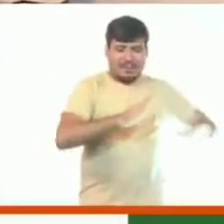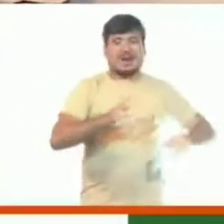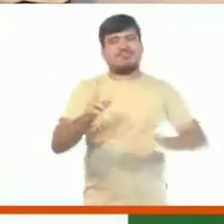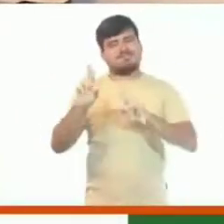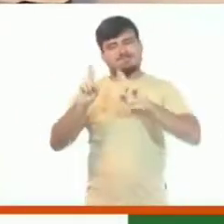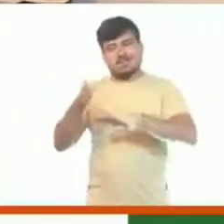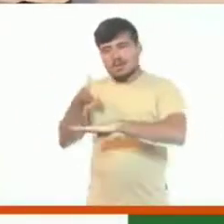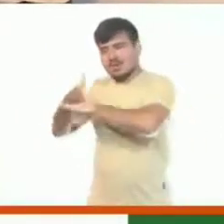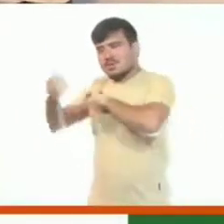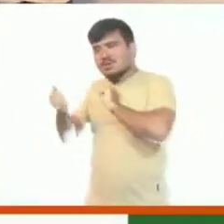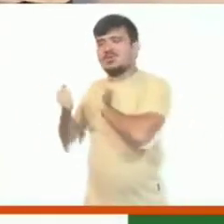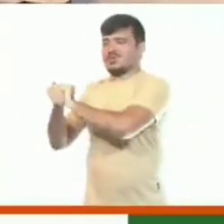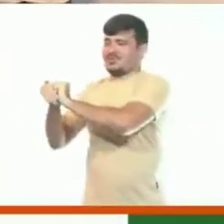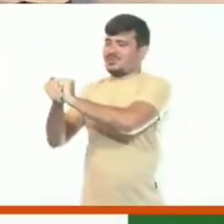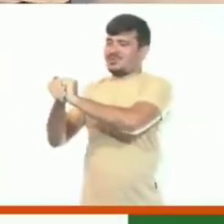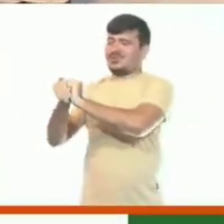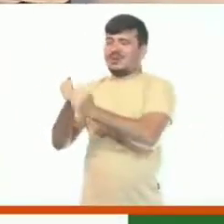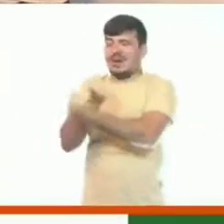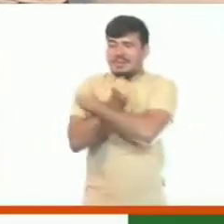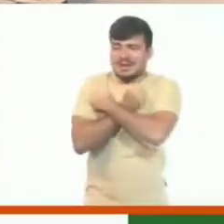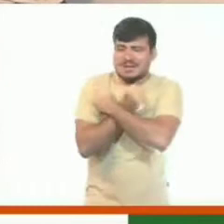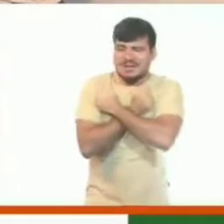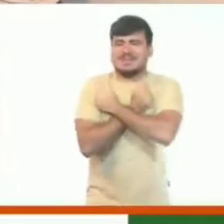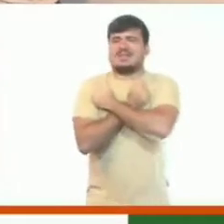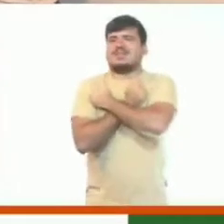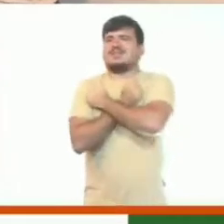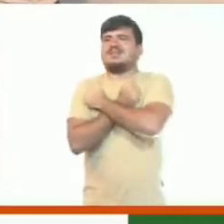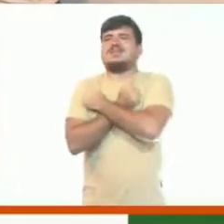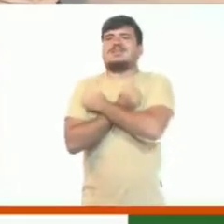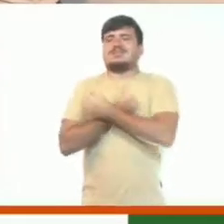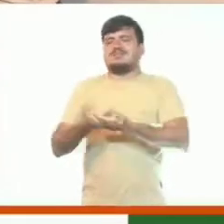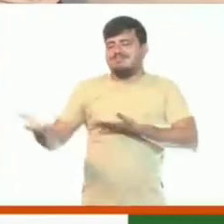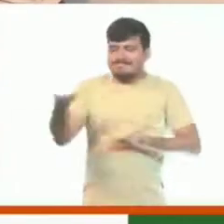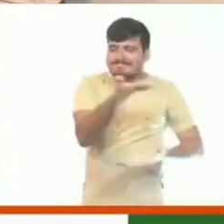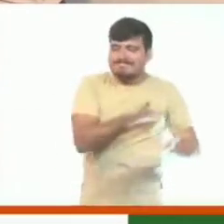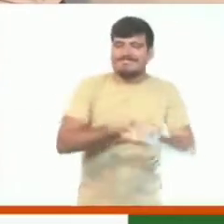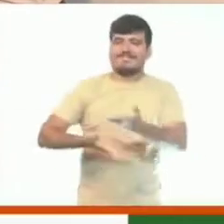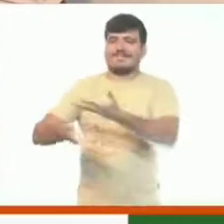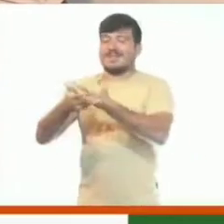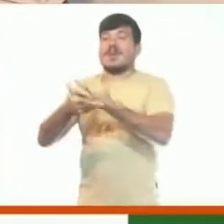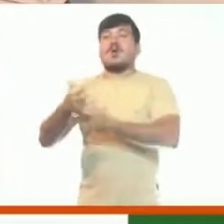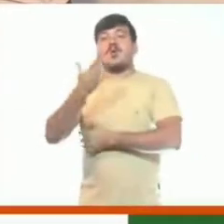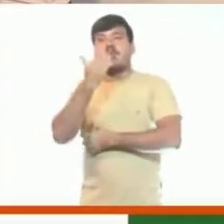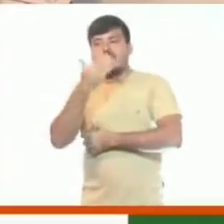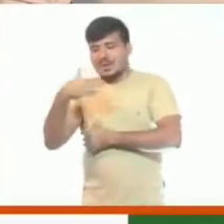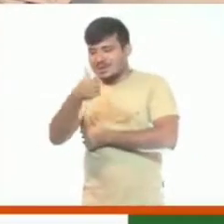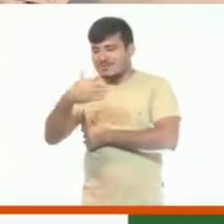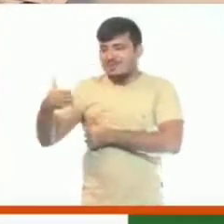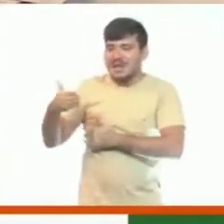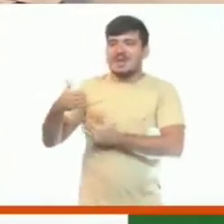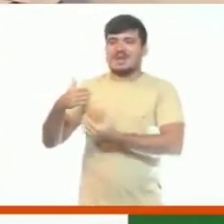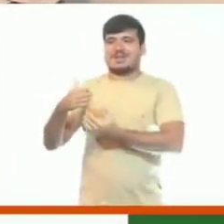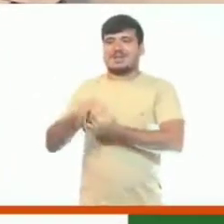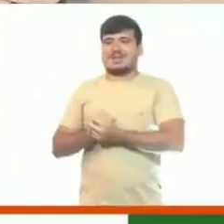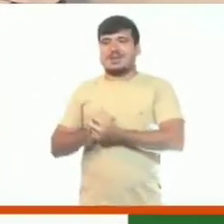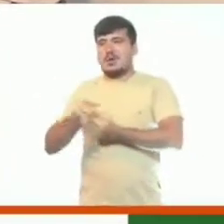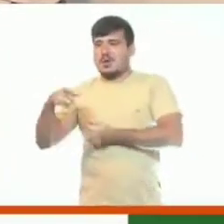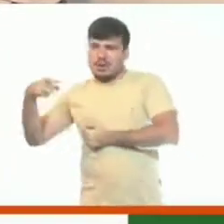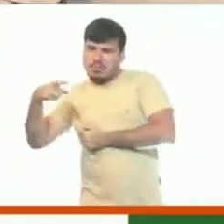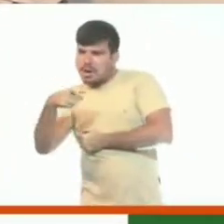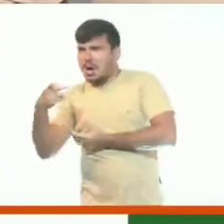estarmos juntos, nos abraçando, nos comemorando e comendo esse peixinho com esse, ou com